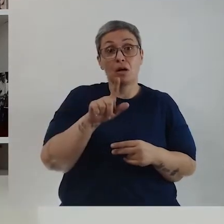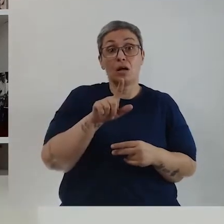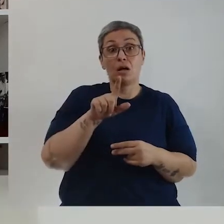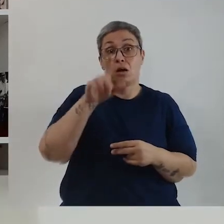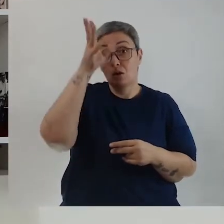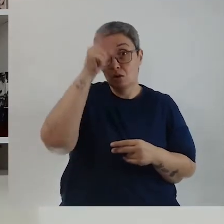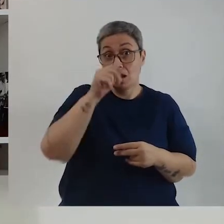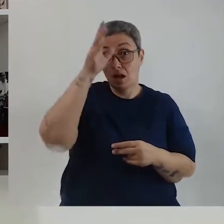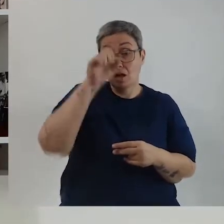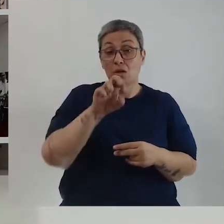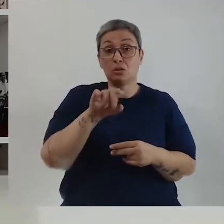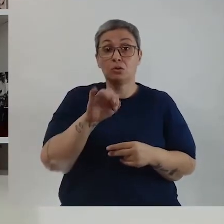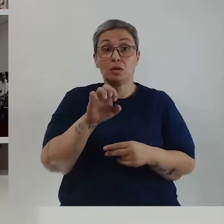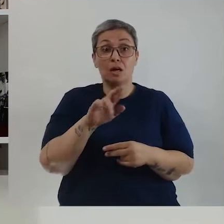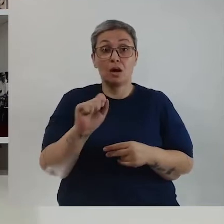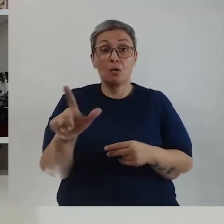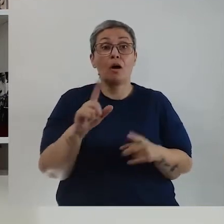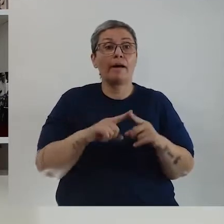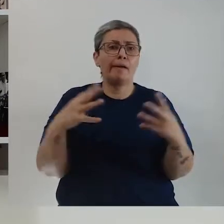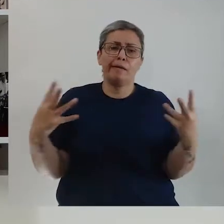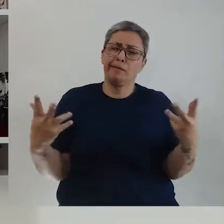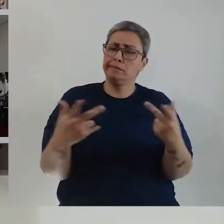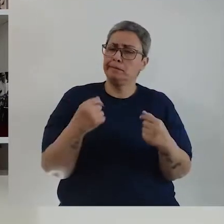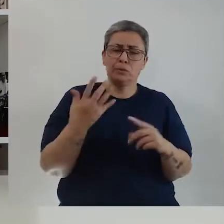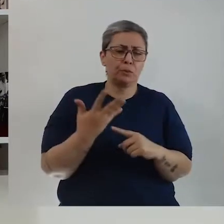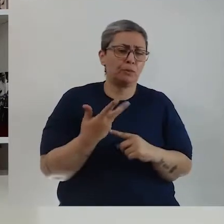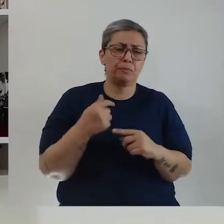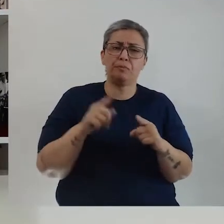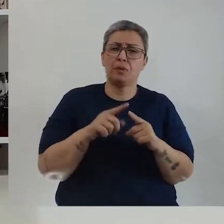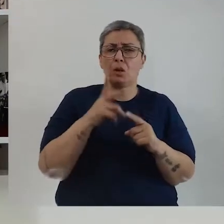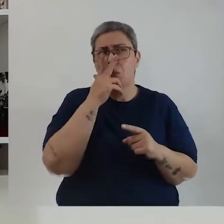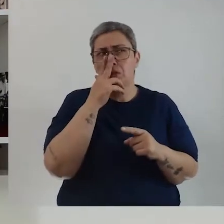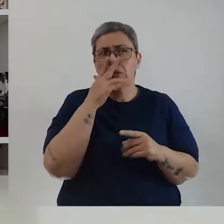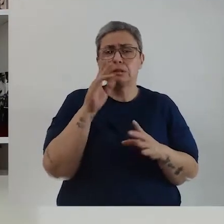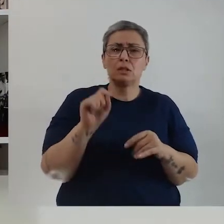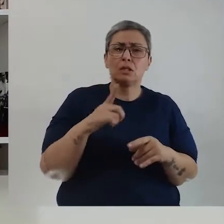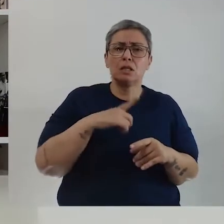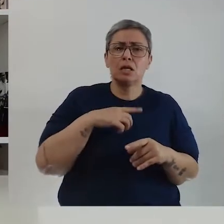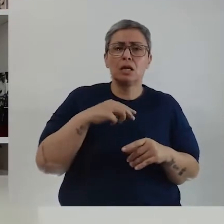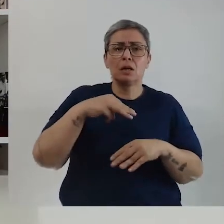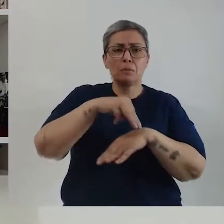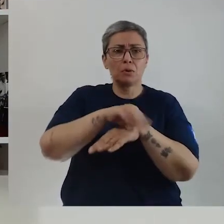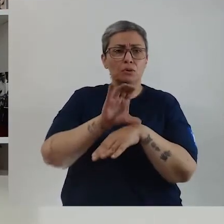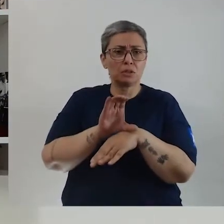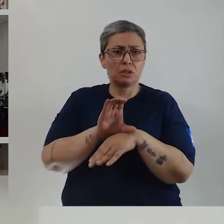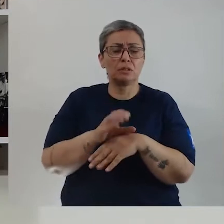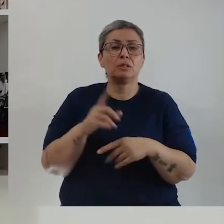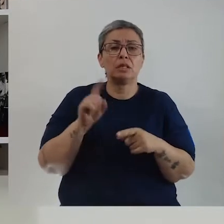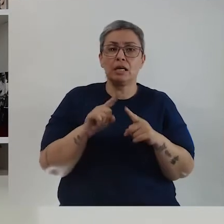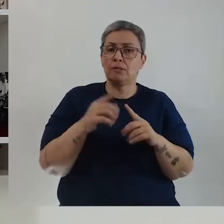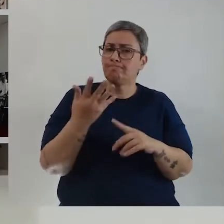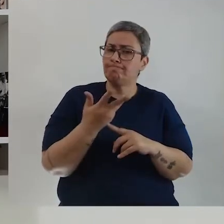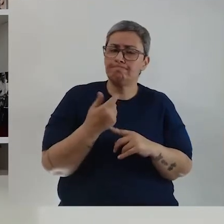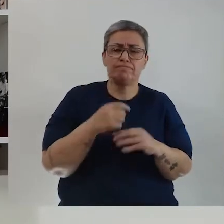chamado Galo. É o Galo Surreal. Esse artista é incrível. Acho que é de Mogi das Cruzes.